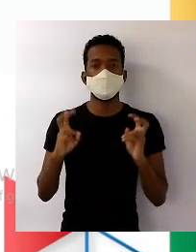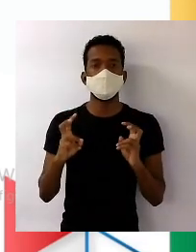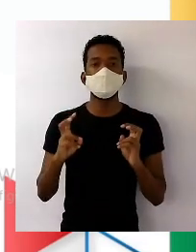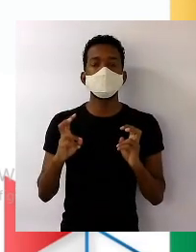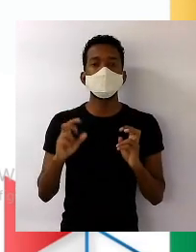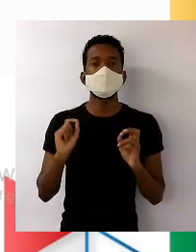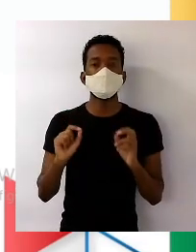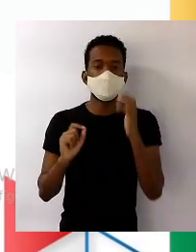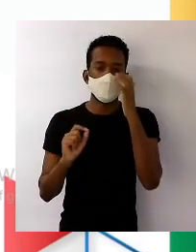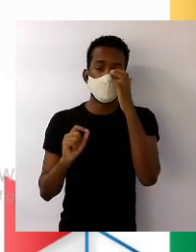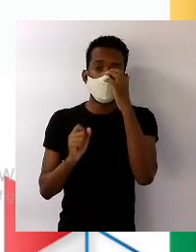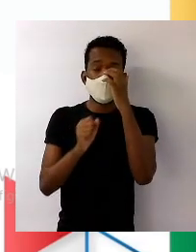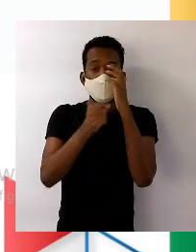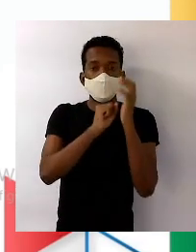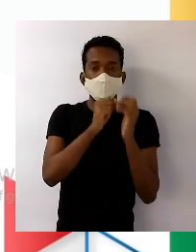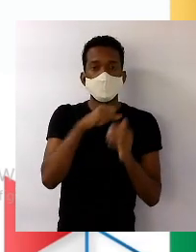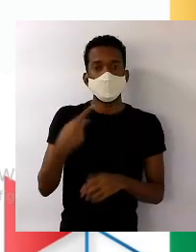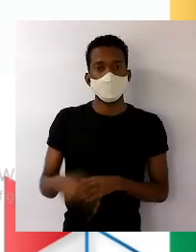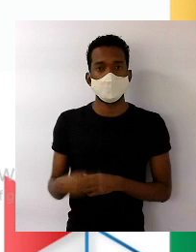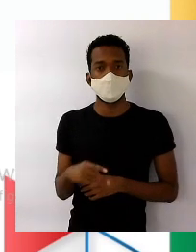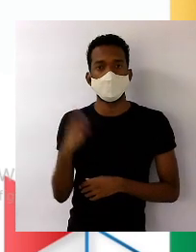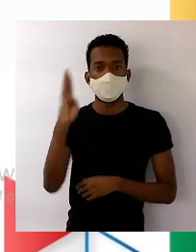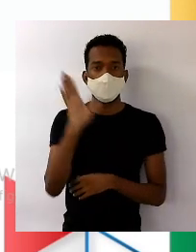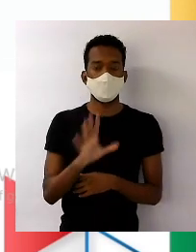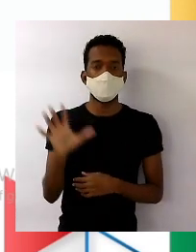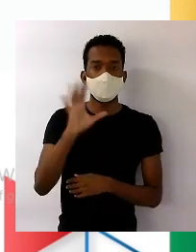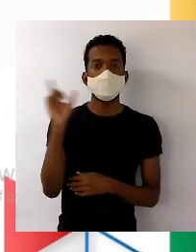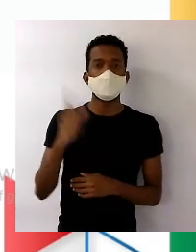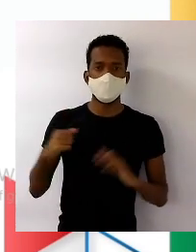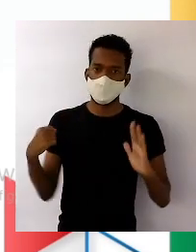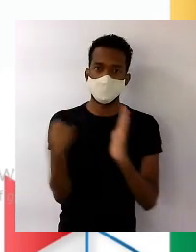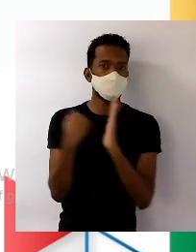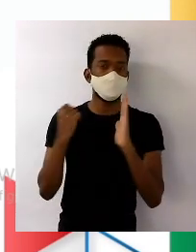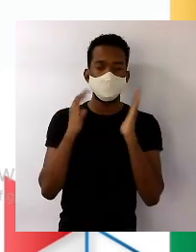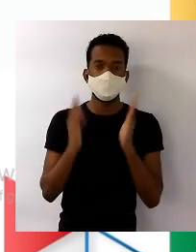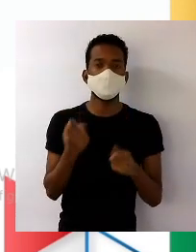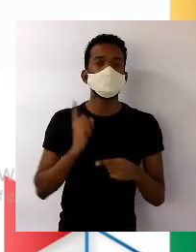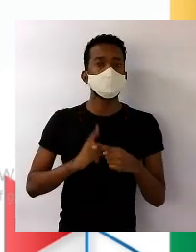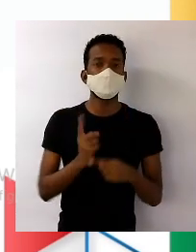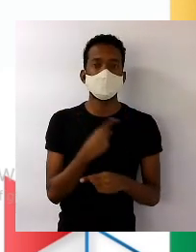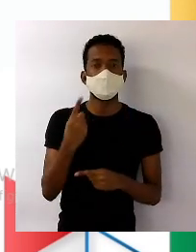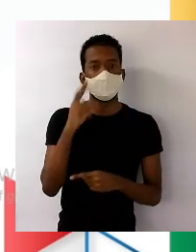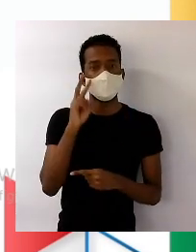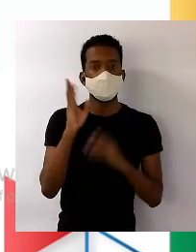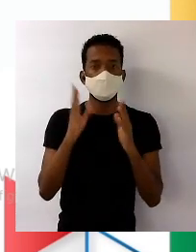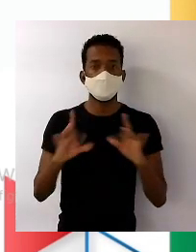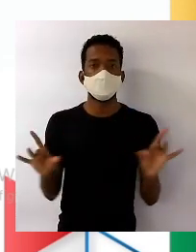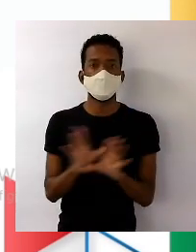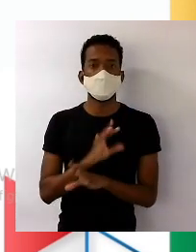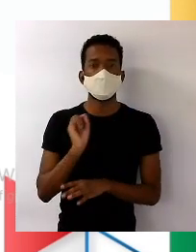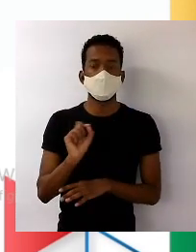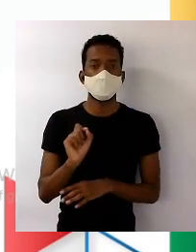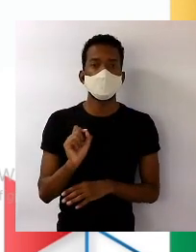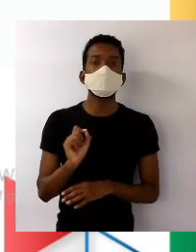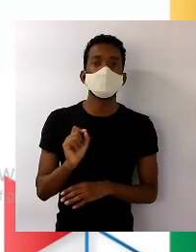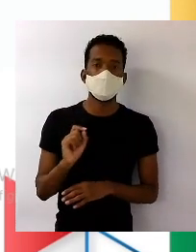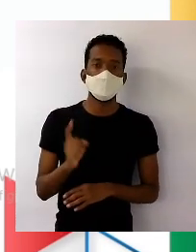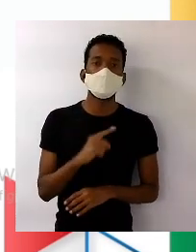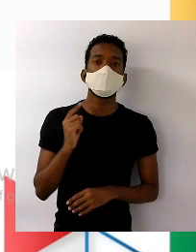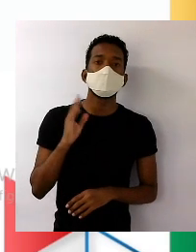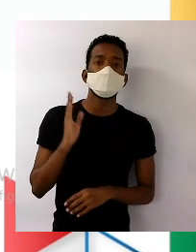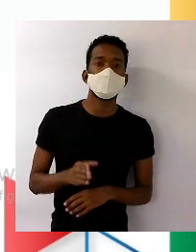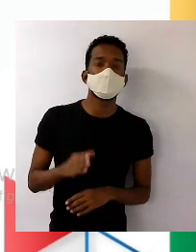do Brasil. É uma coisa muito marcante, porque a gente já começa a ver que essa mediana não baixa mais. Ela só faz